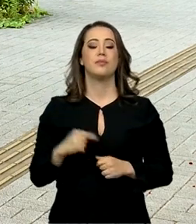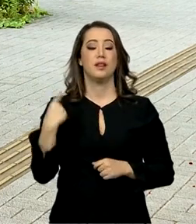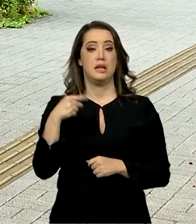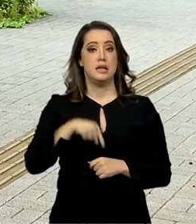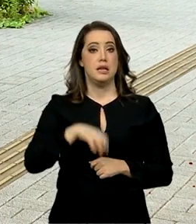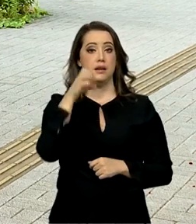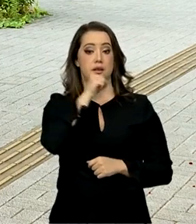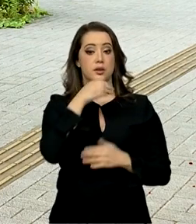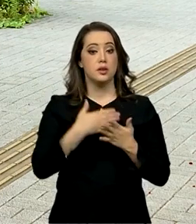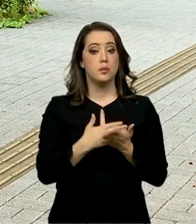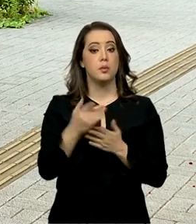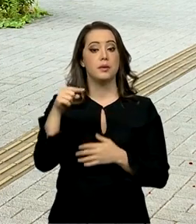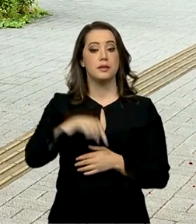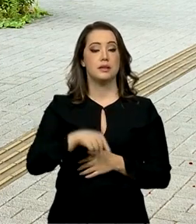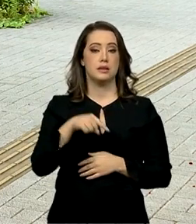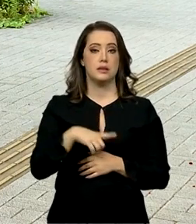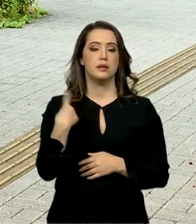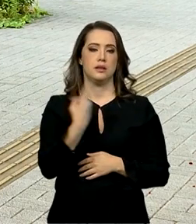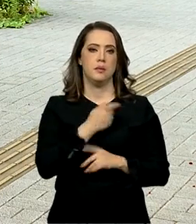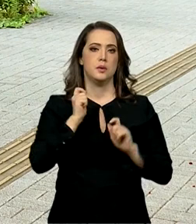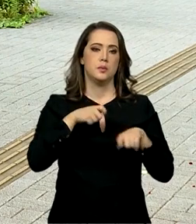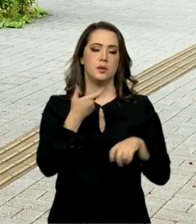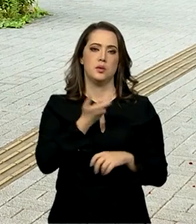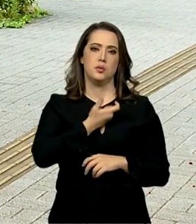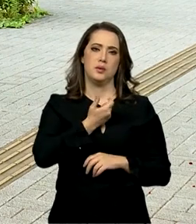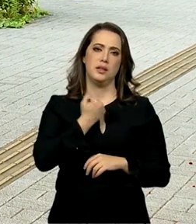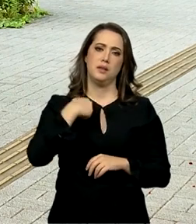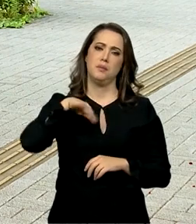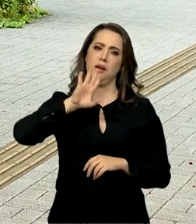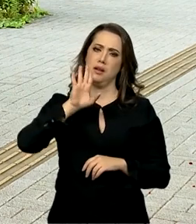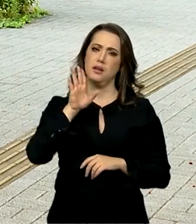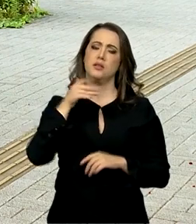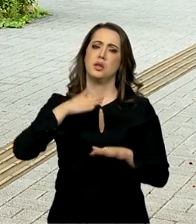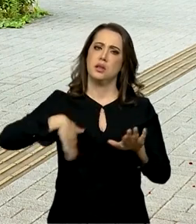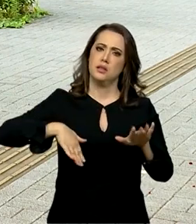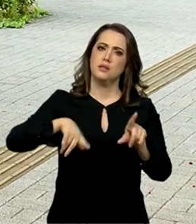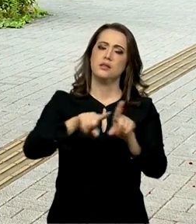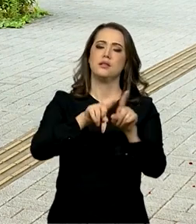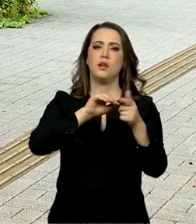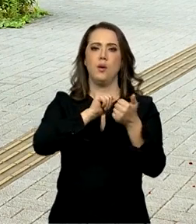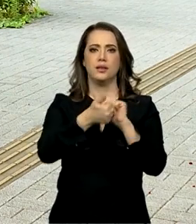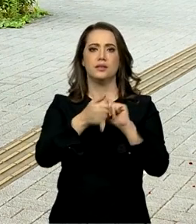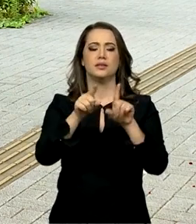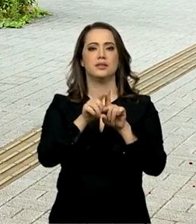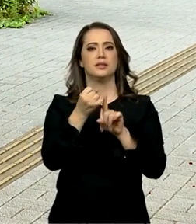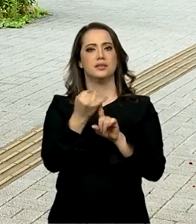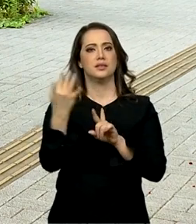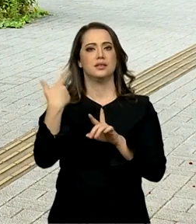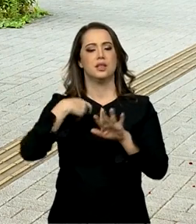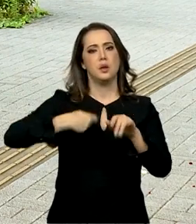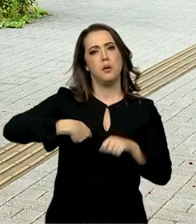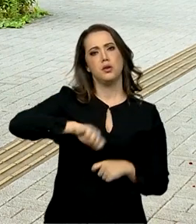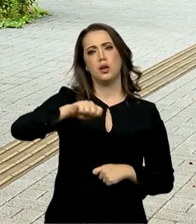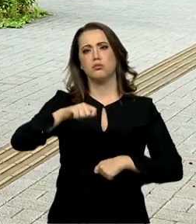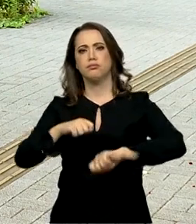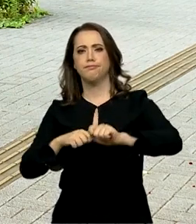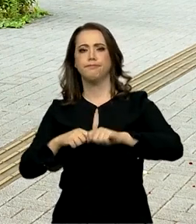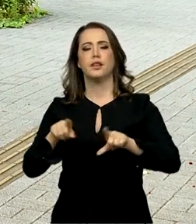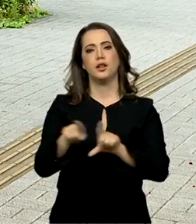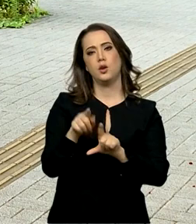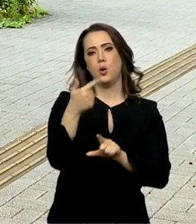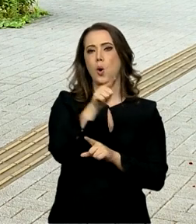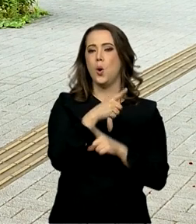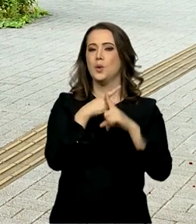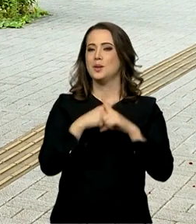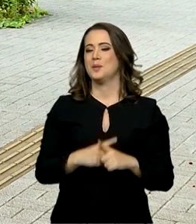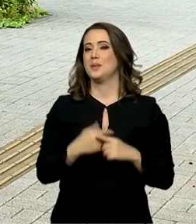possibilidade de mais medalhas aí, principalmente com natação, atletismo, mas também tênis de mesa e judô e outras medalhas. A gente vai